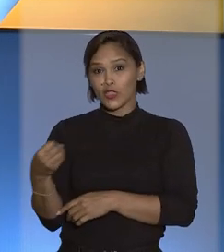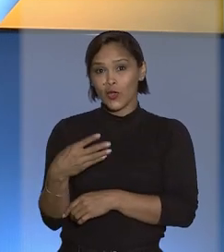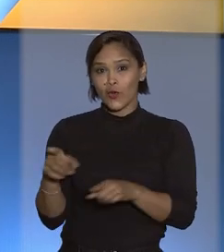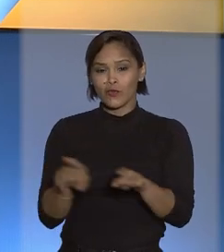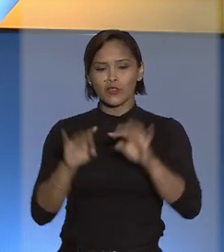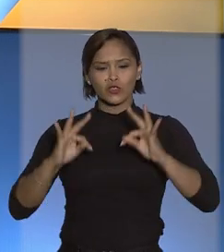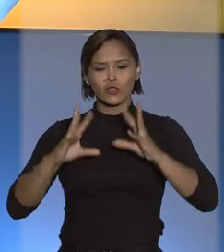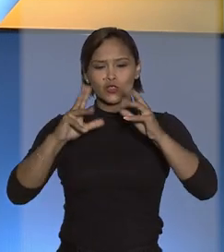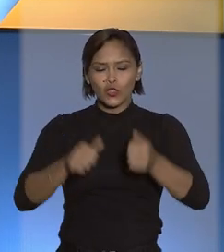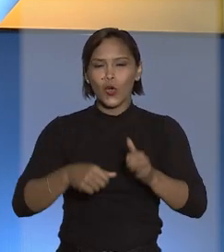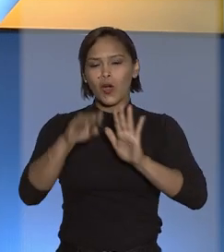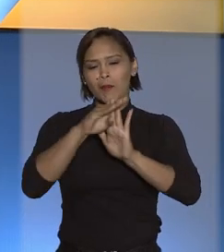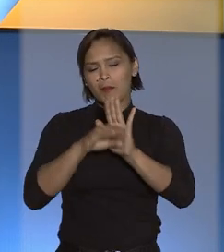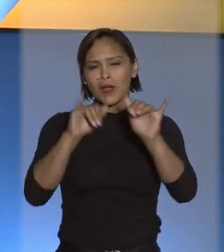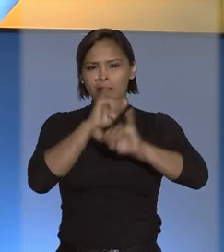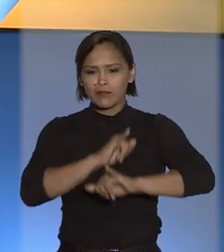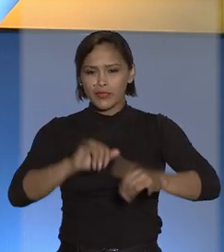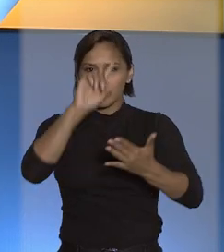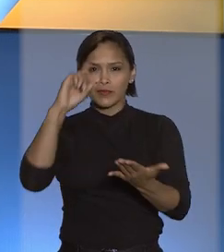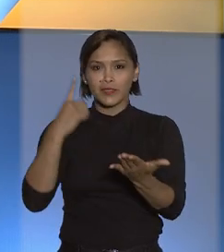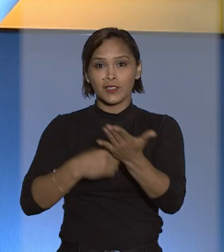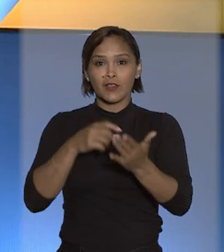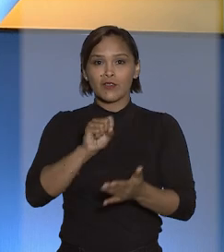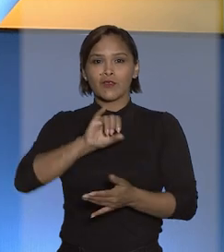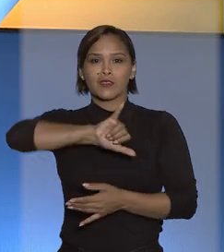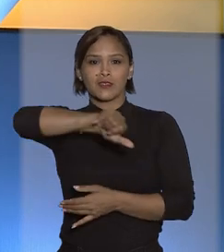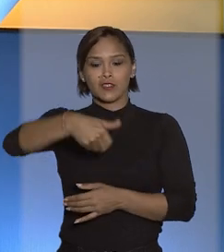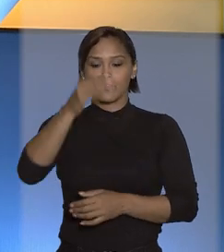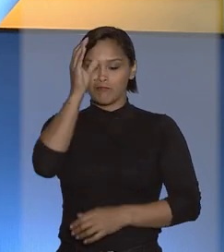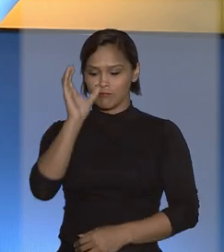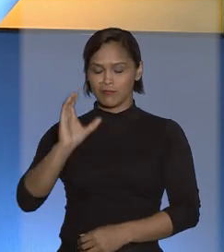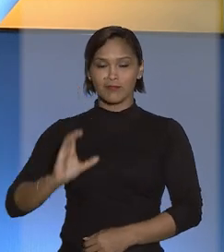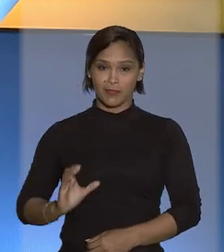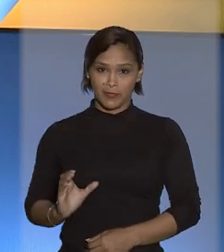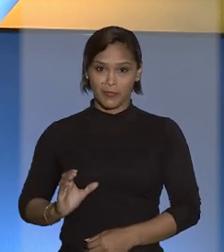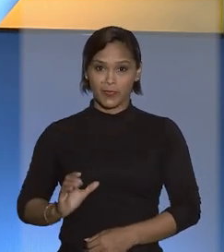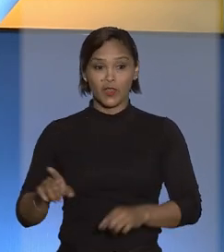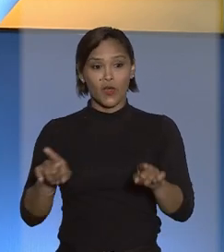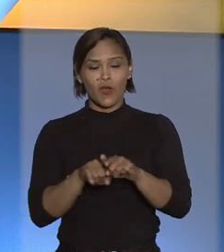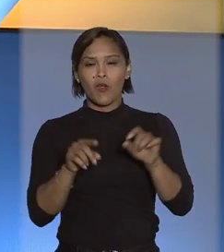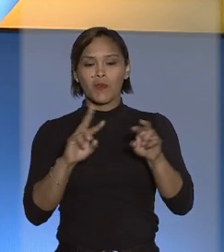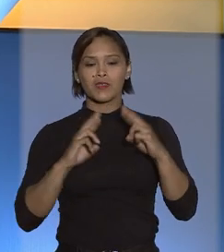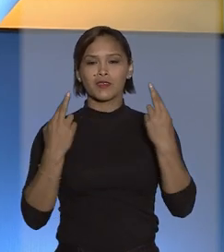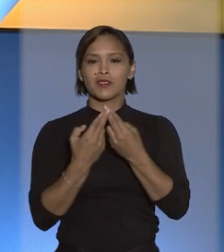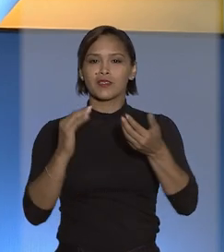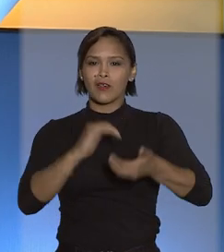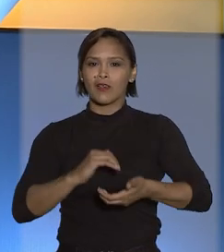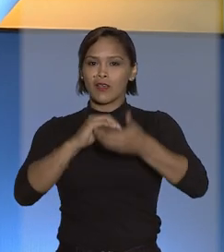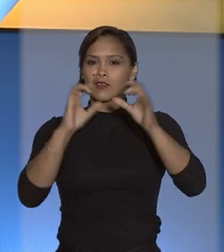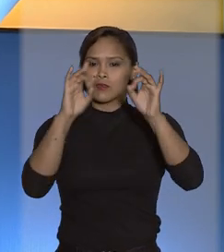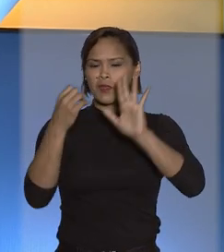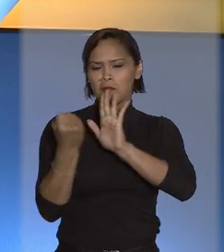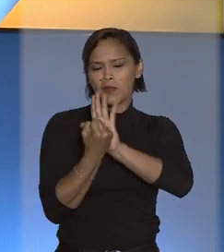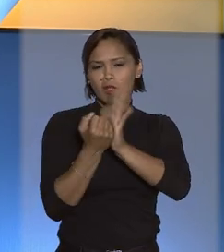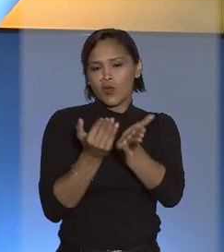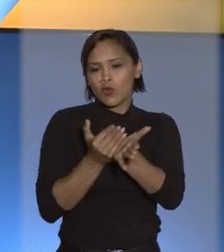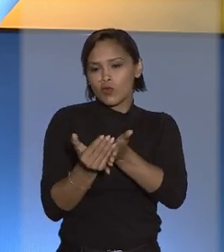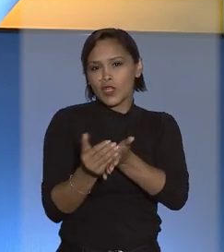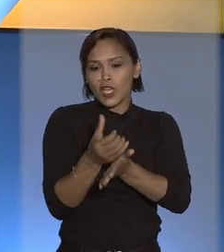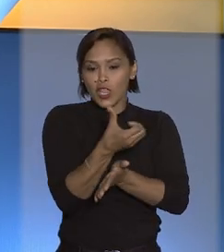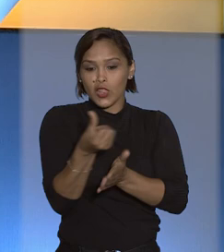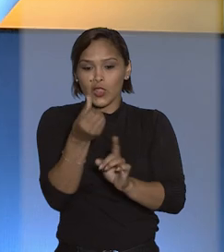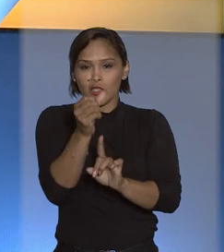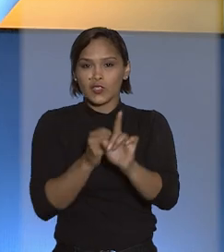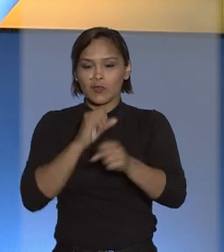trazendo todas as principais decisões do Tribunal da Cidadania. Uma sessão da Corte Especial marcou o início do